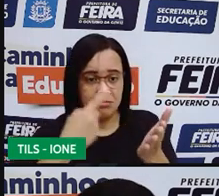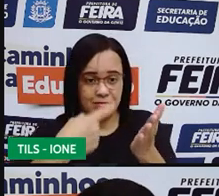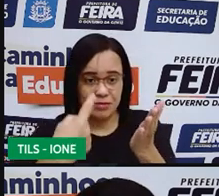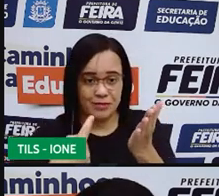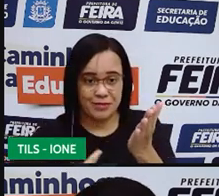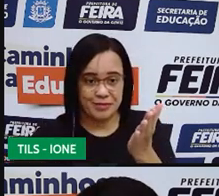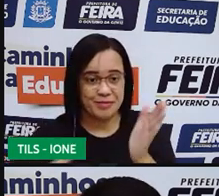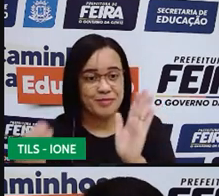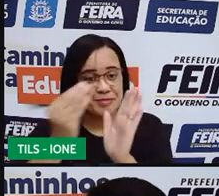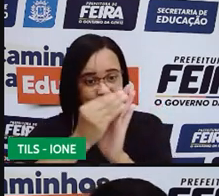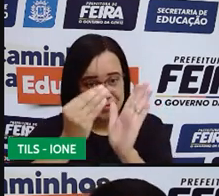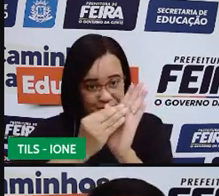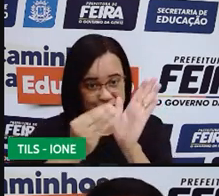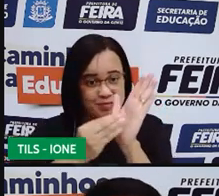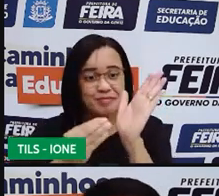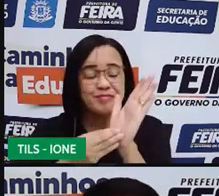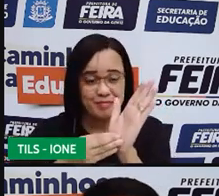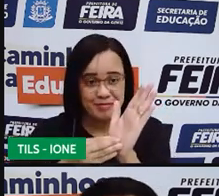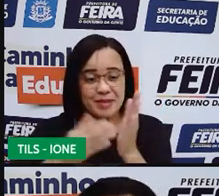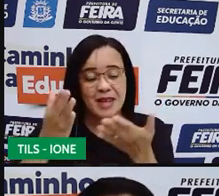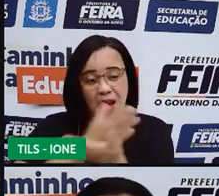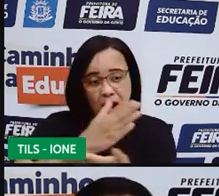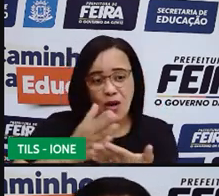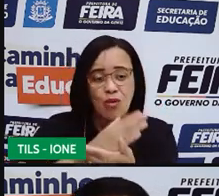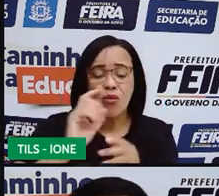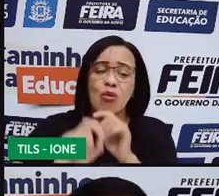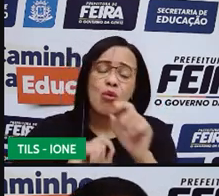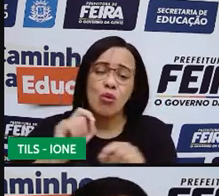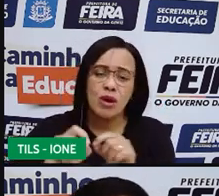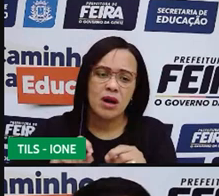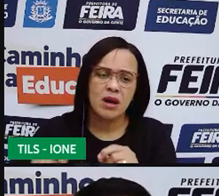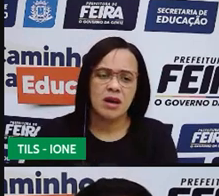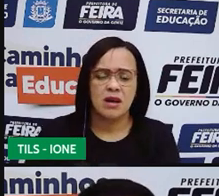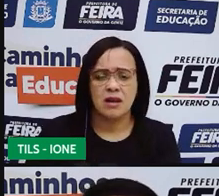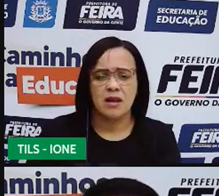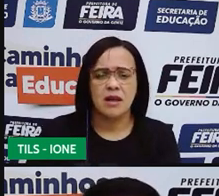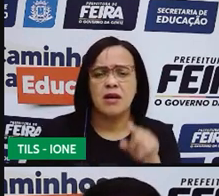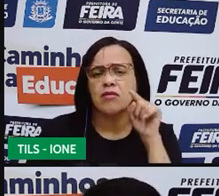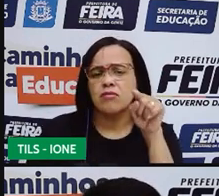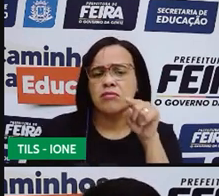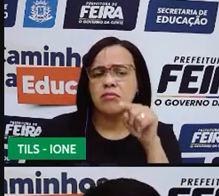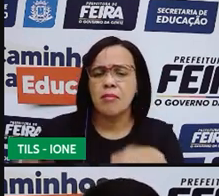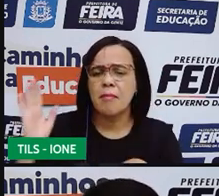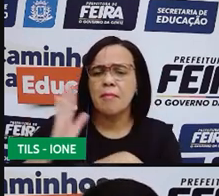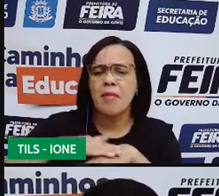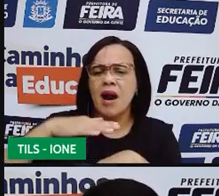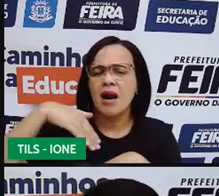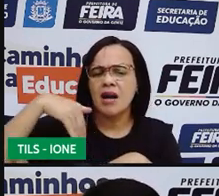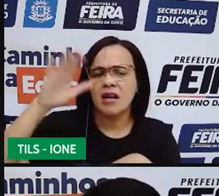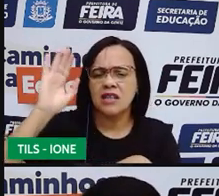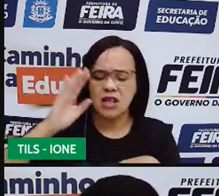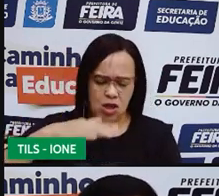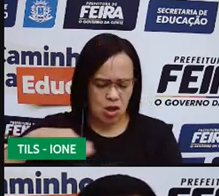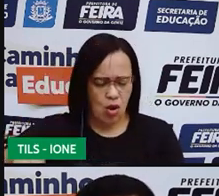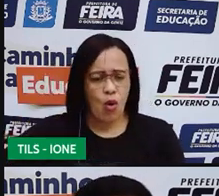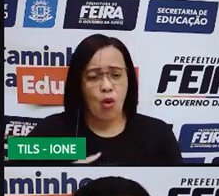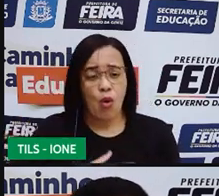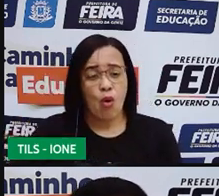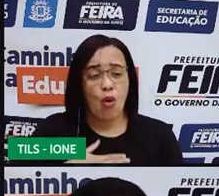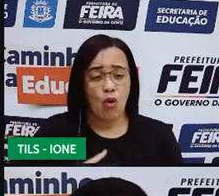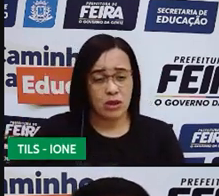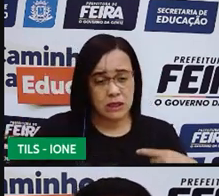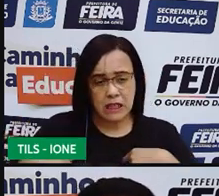Algumas dessas perguntas podem ser, o que vocês mais gostam do meu jeito de ser? Você pode